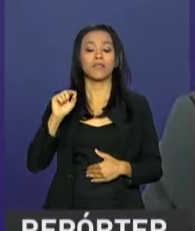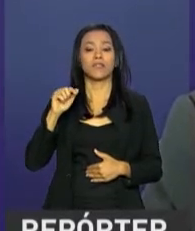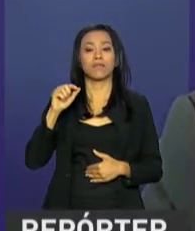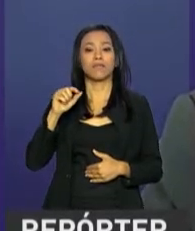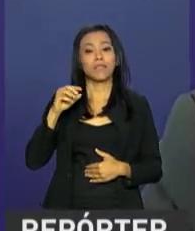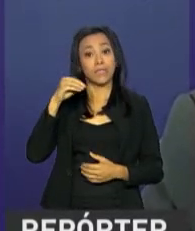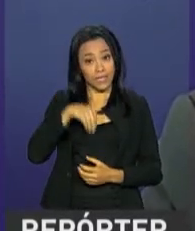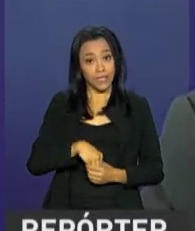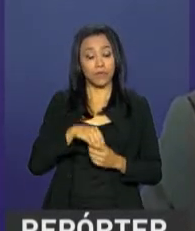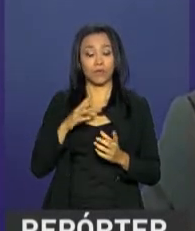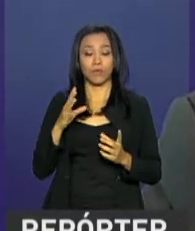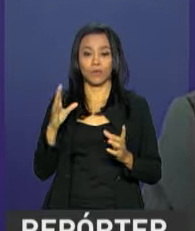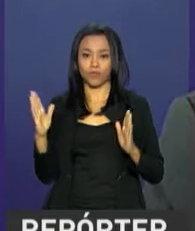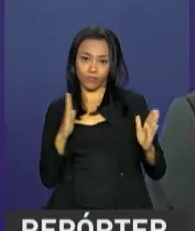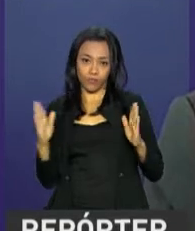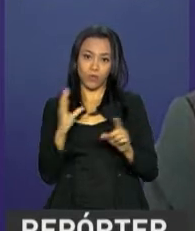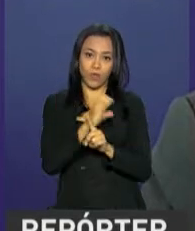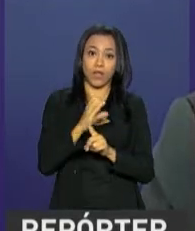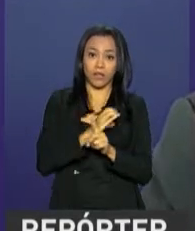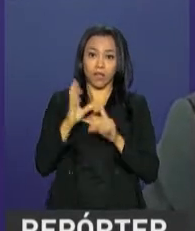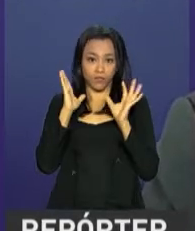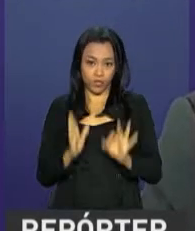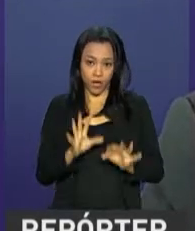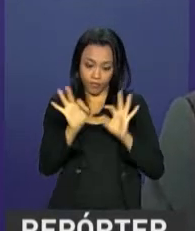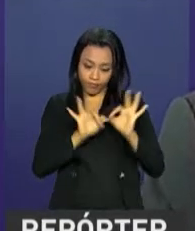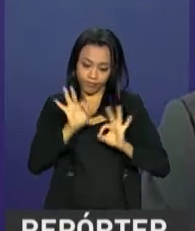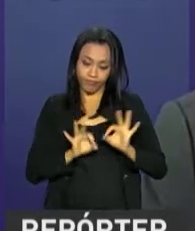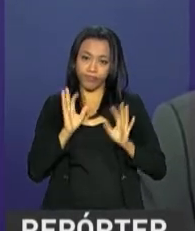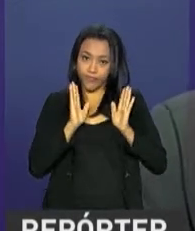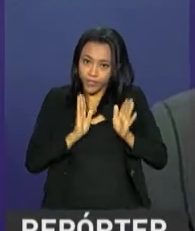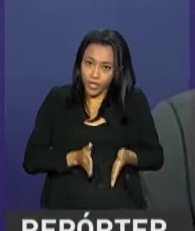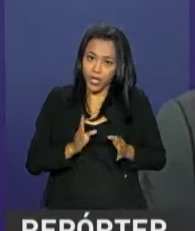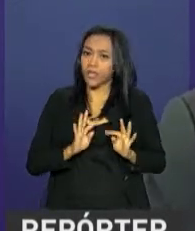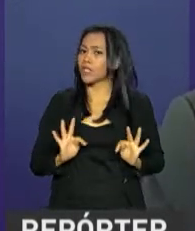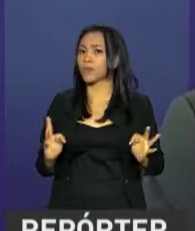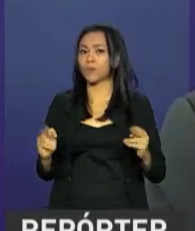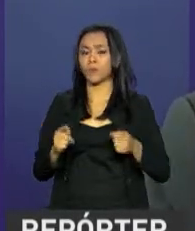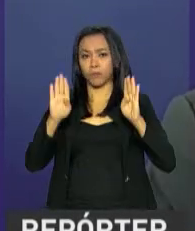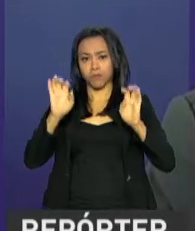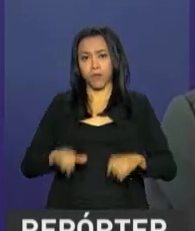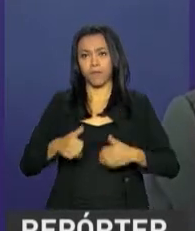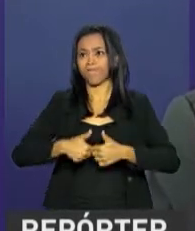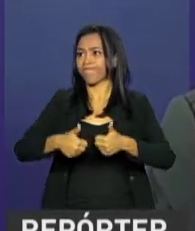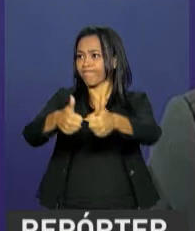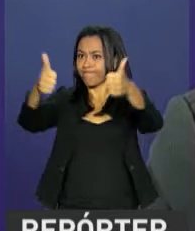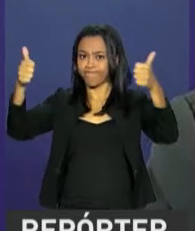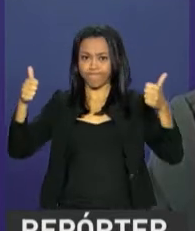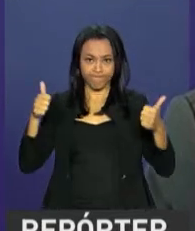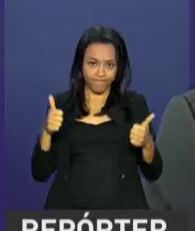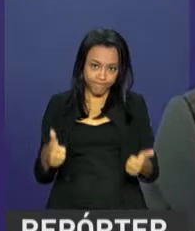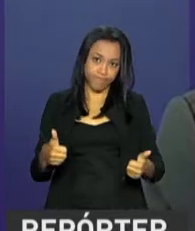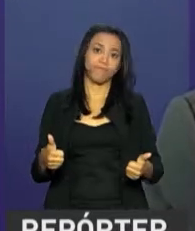do programado, dentro do previsto e com tudo funcionando de forma absolutamente